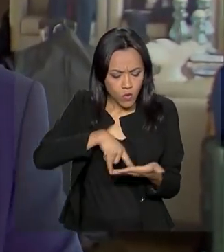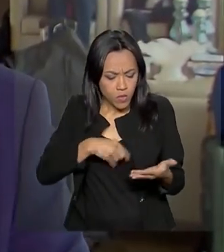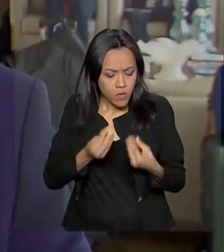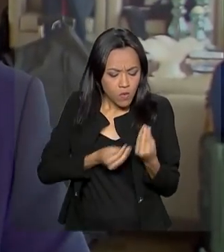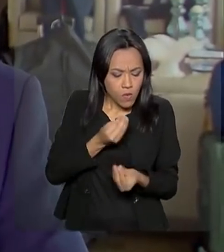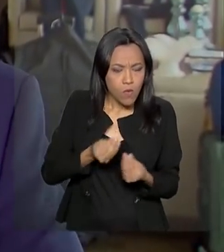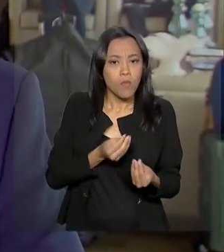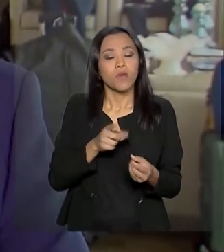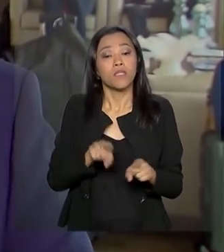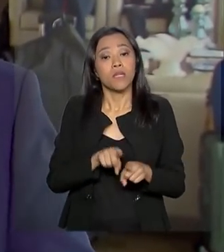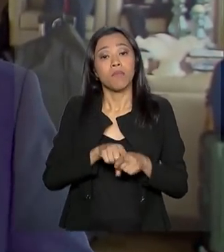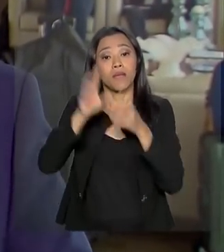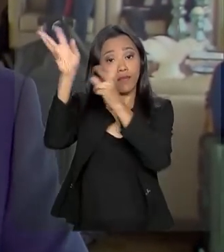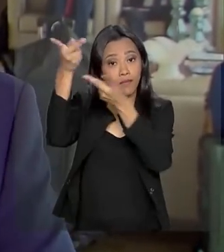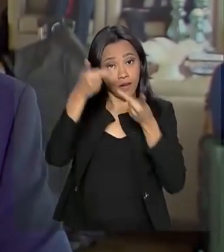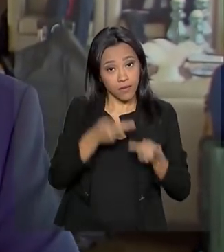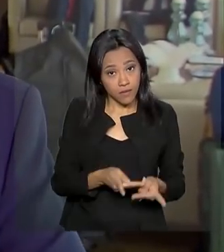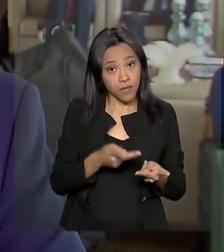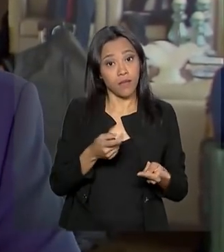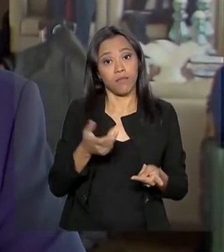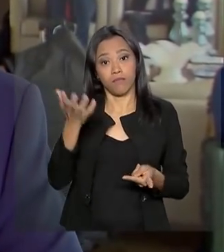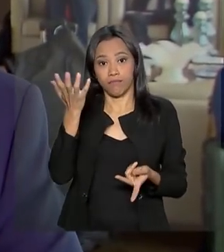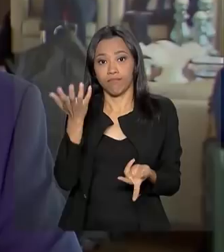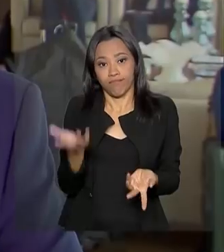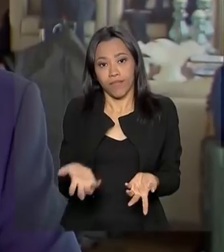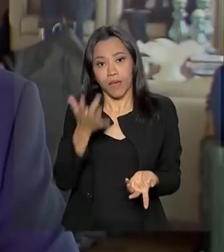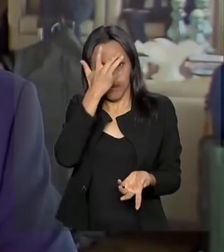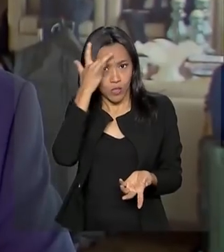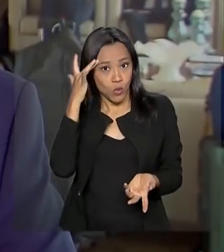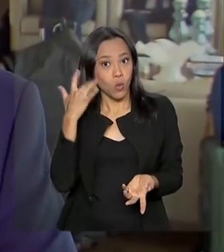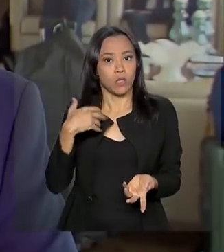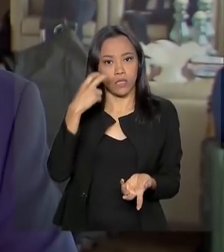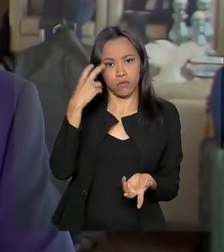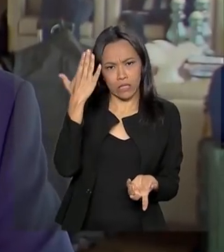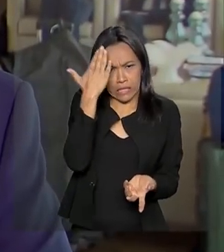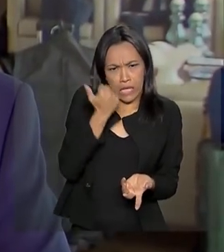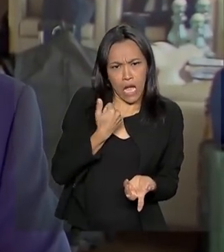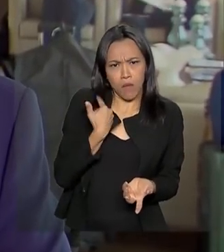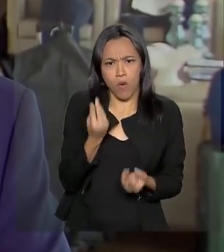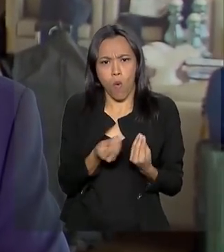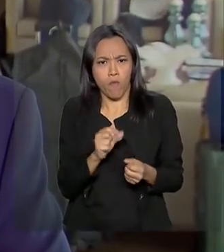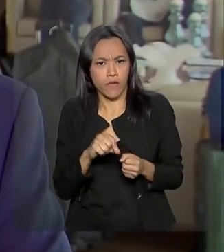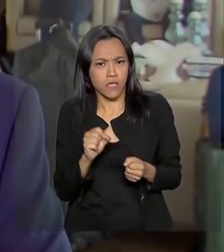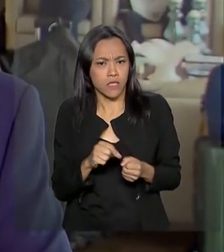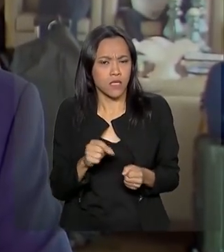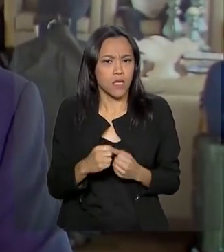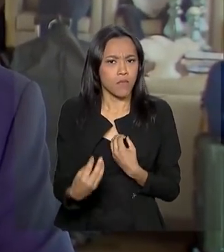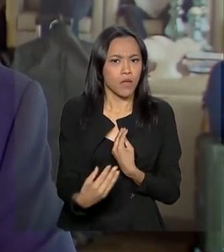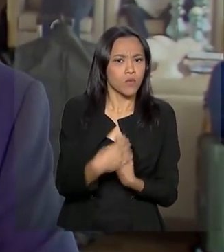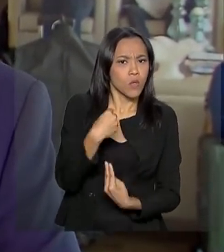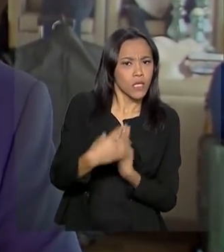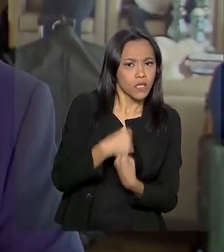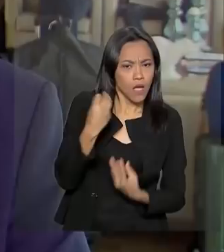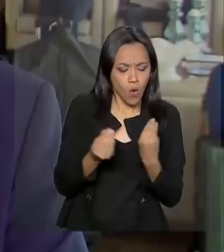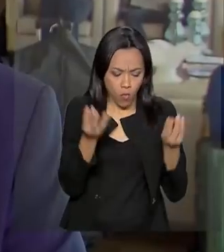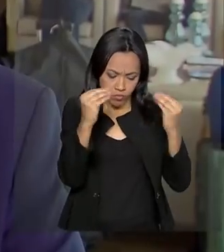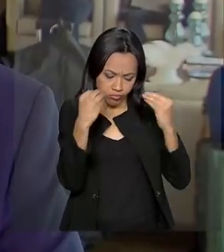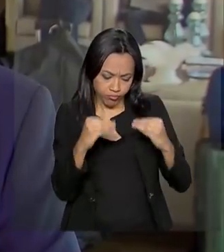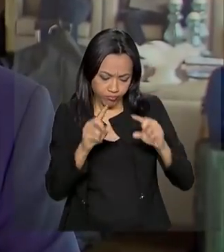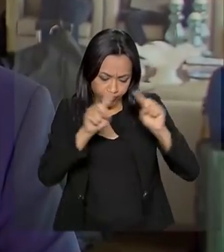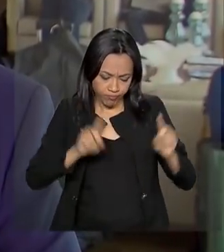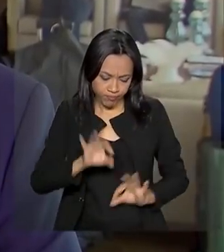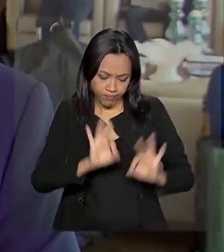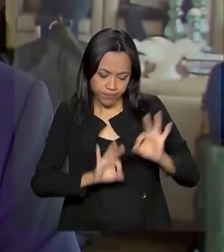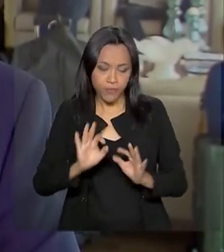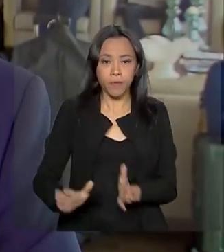e trazer também alguns expertos para nos ajudar a montar um plano de desenvolvimento econômico e social aqui da região. A terceira